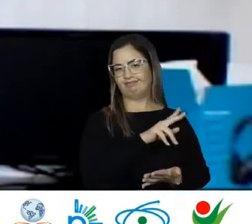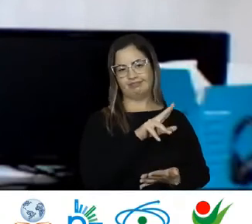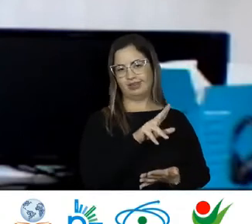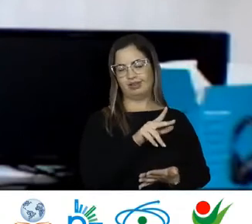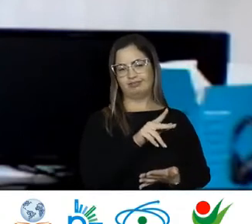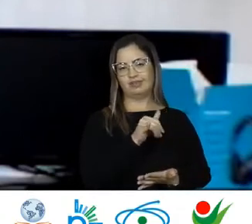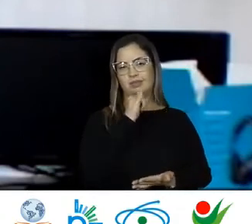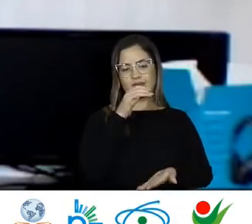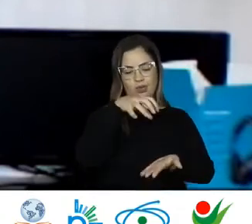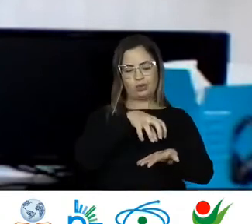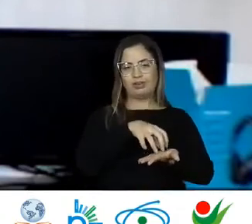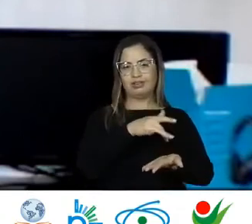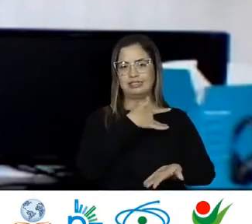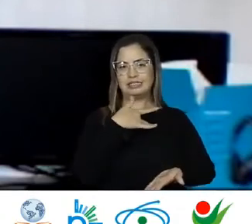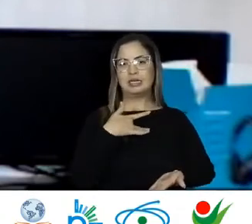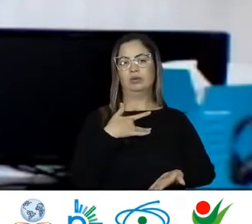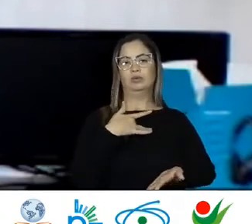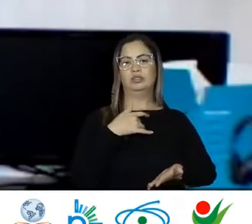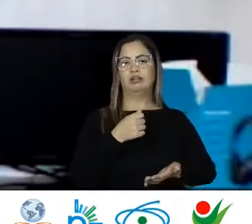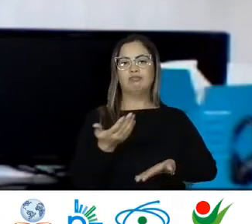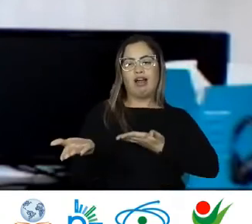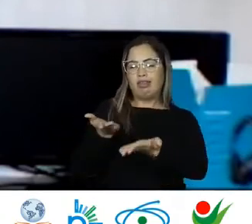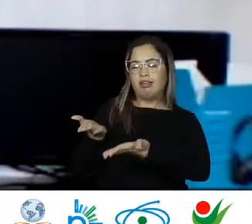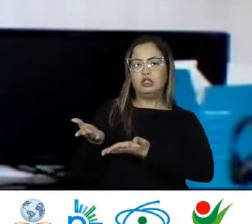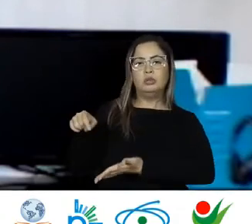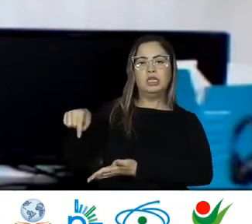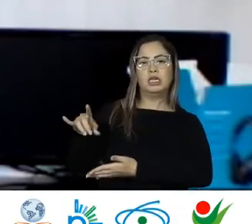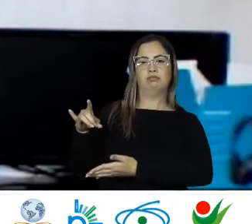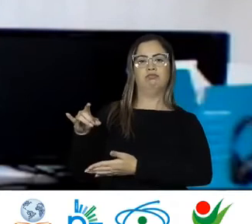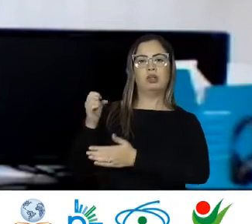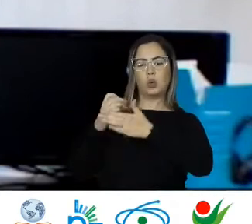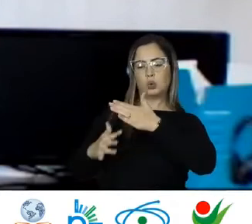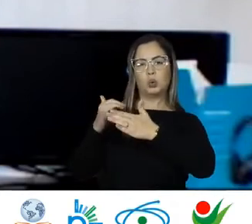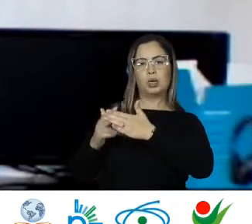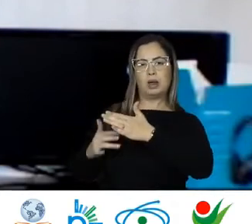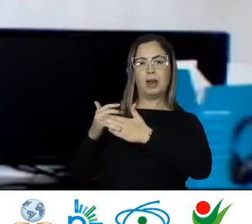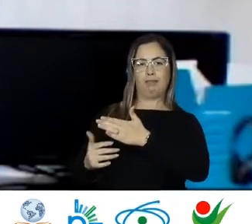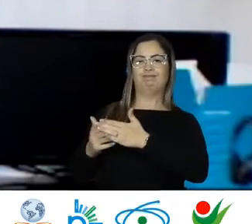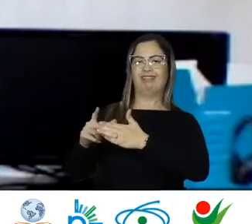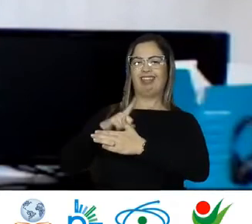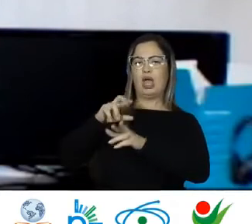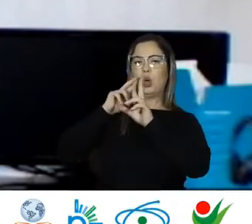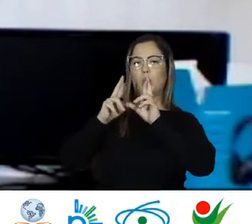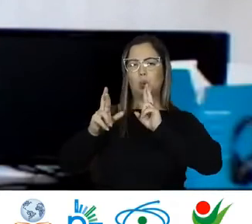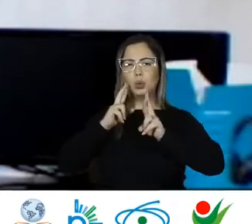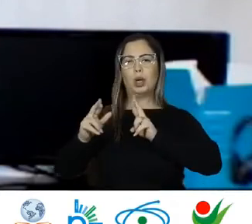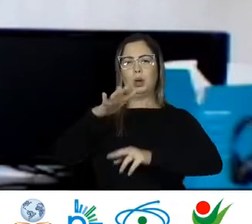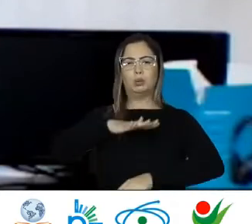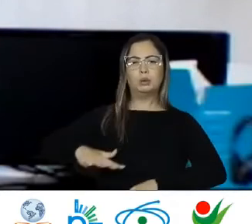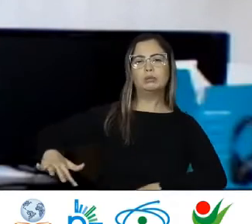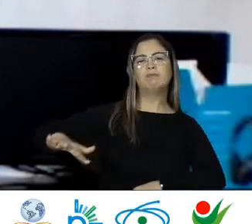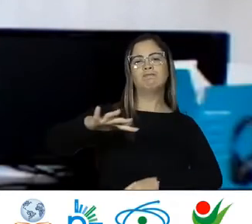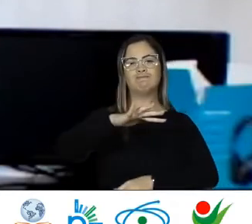saúde Para atendimento Para as imigrantes Por exemplo Em Portugal No Reino Unido São reclamações gerais E entram pelas